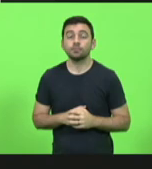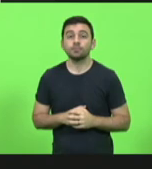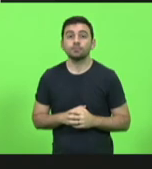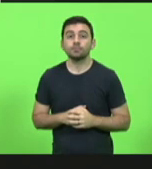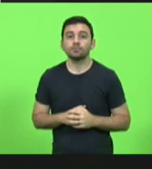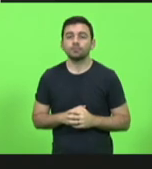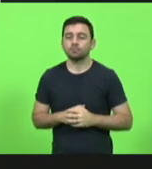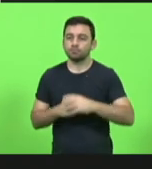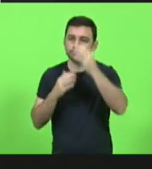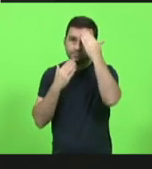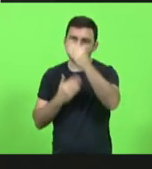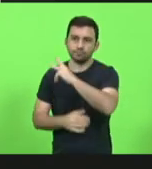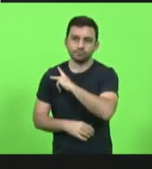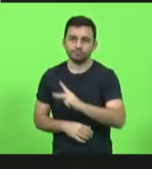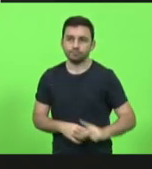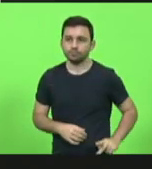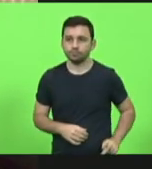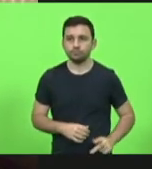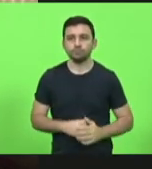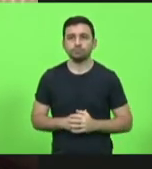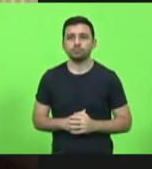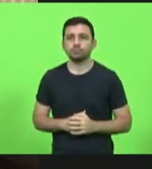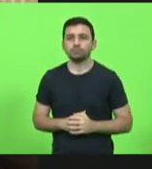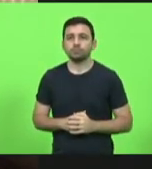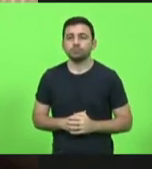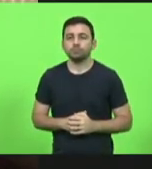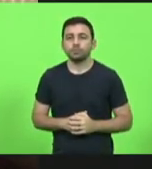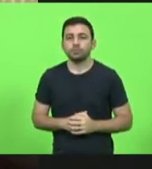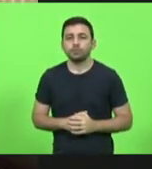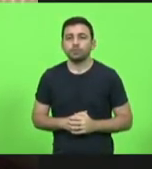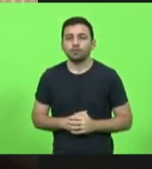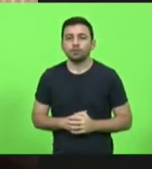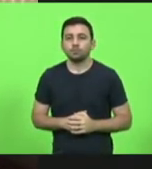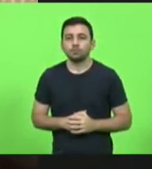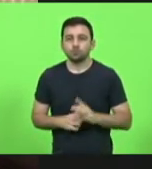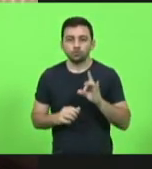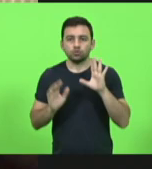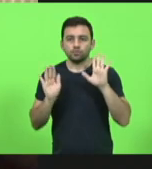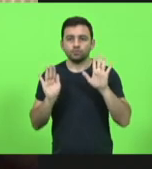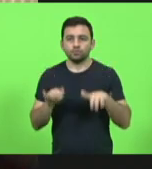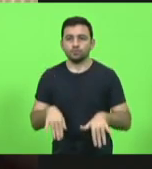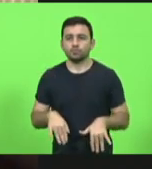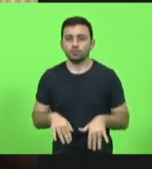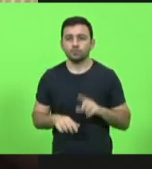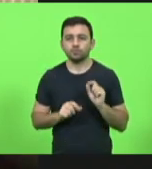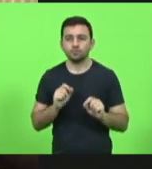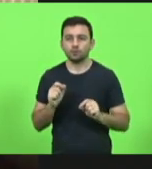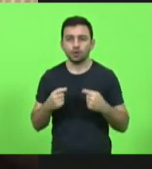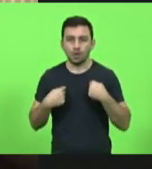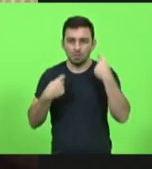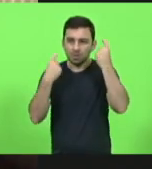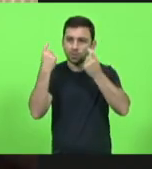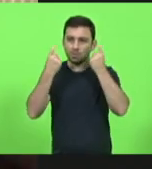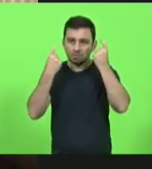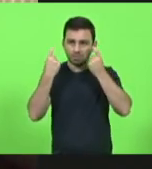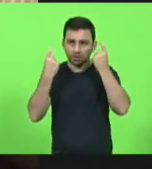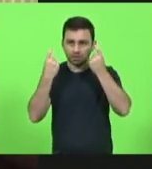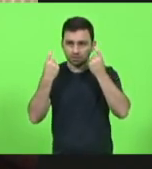Obrigado, senhor presidente. Mas eu só queria terminar dizendo que se eu estava preocupado, hoje